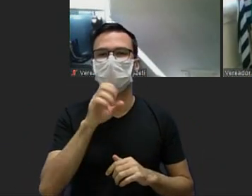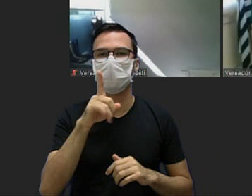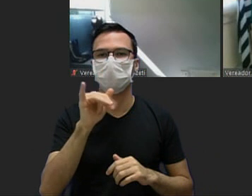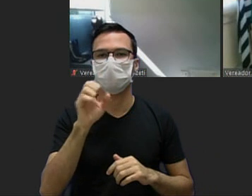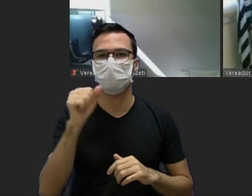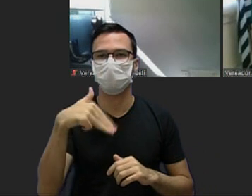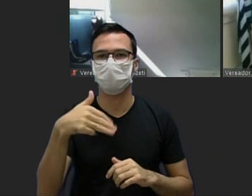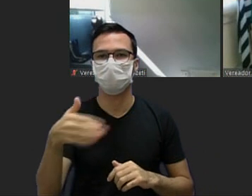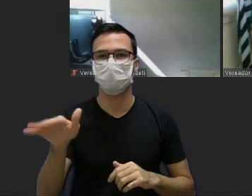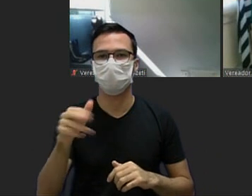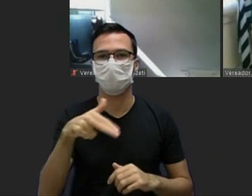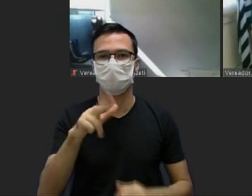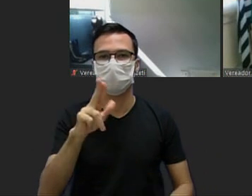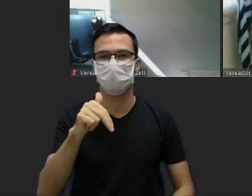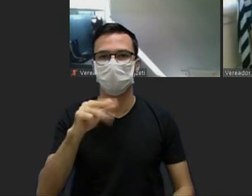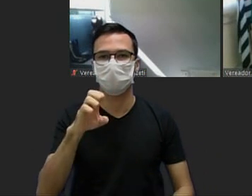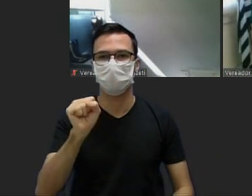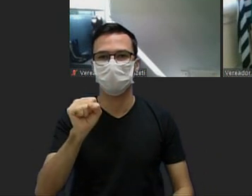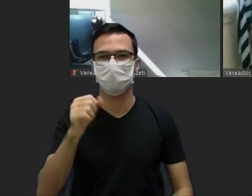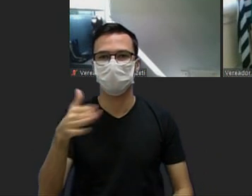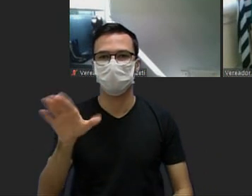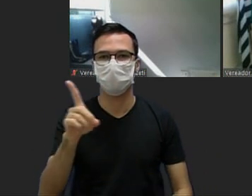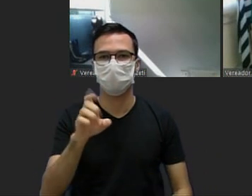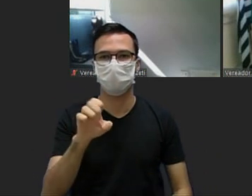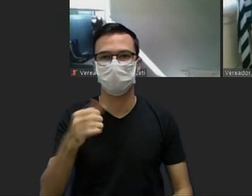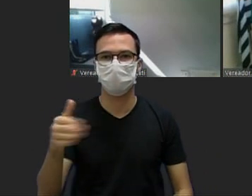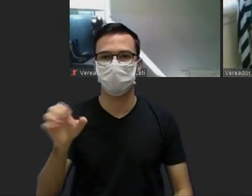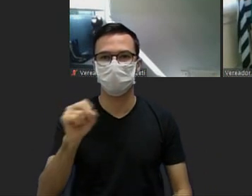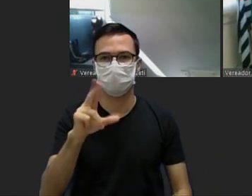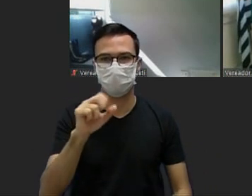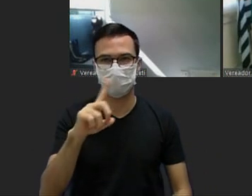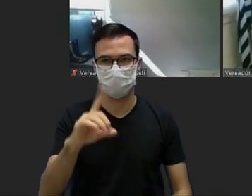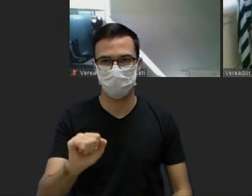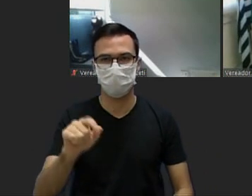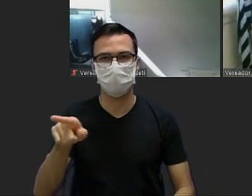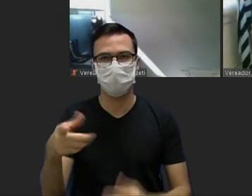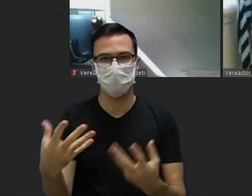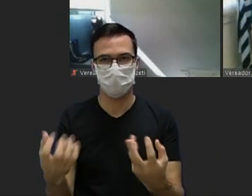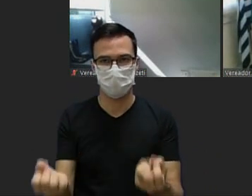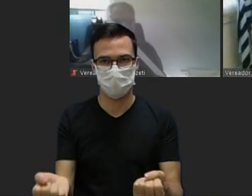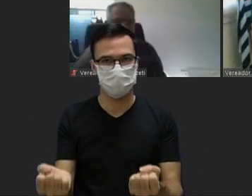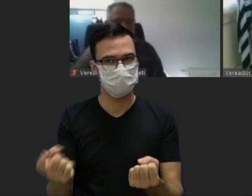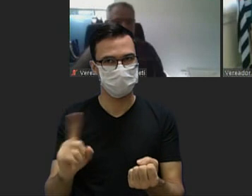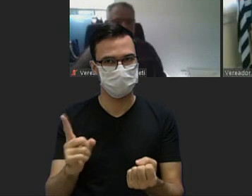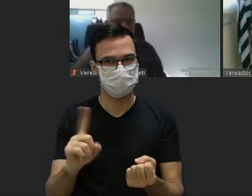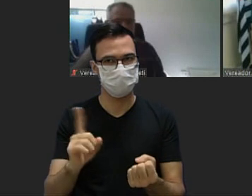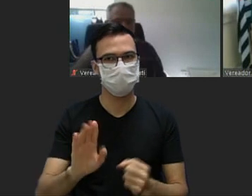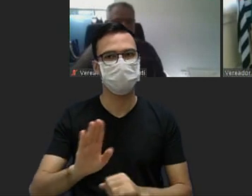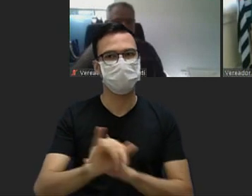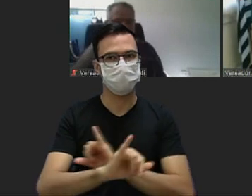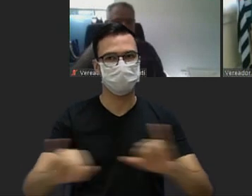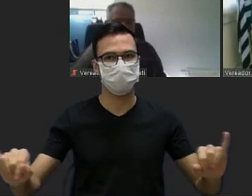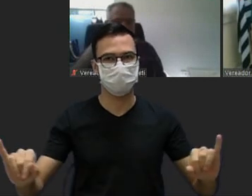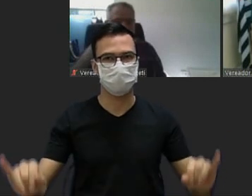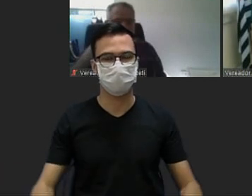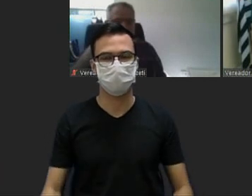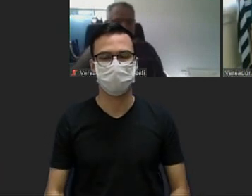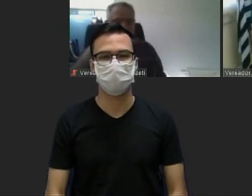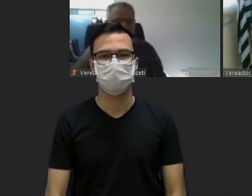Nunes de Sousa em votação os vereadores contrários se manifestem